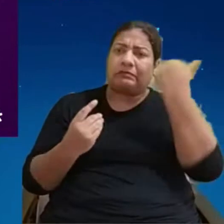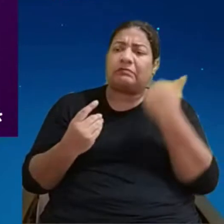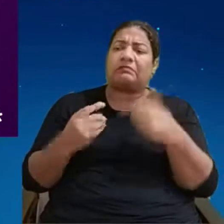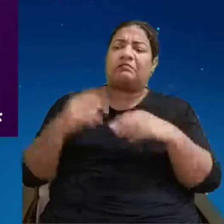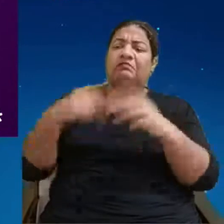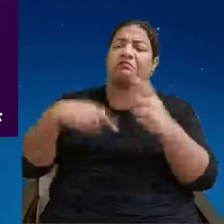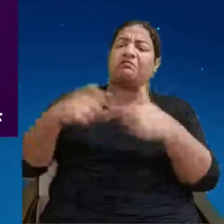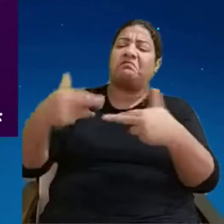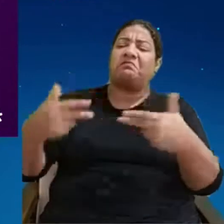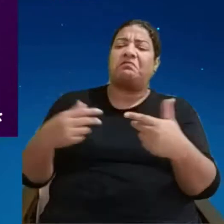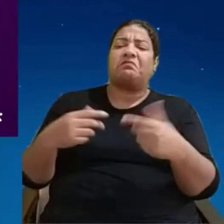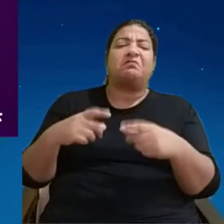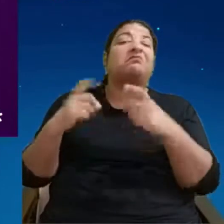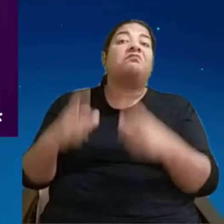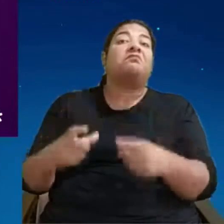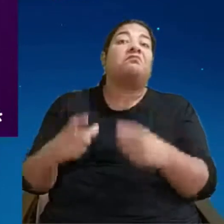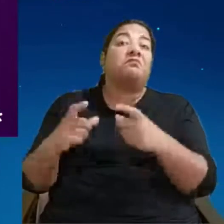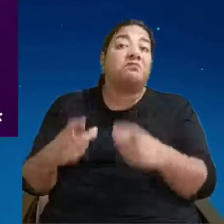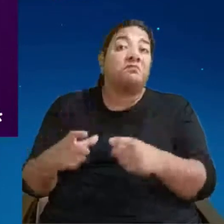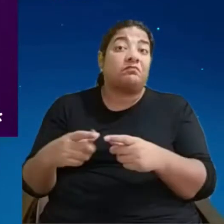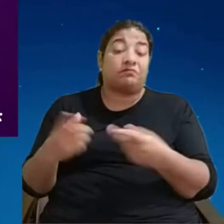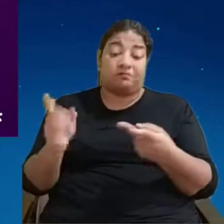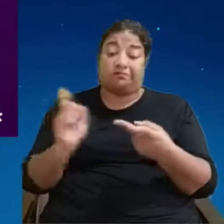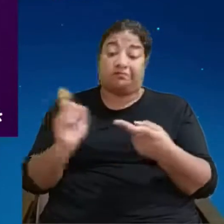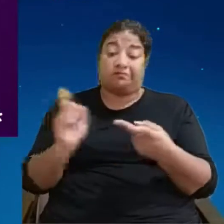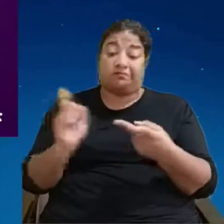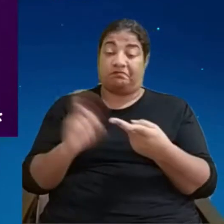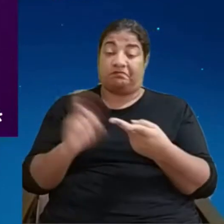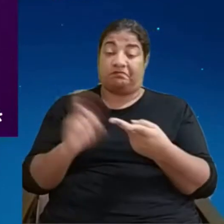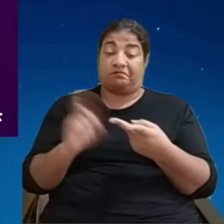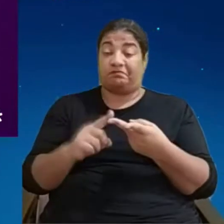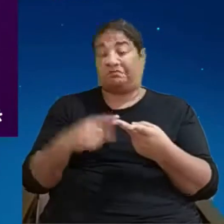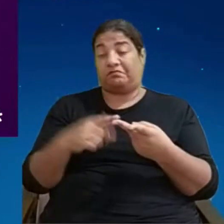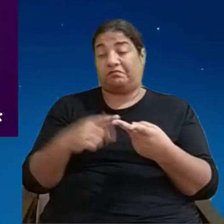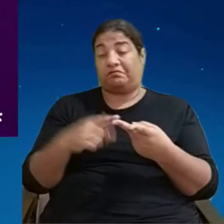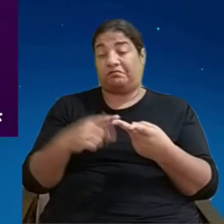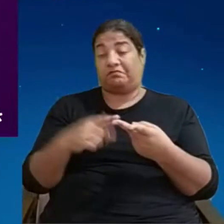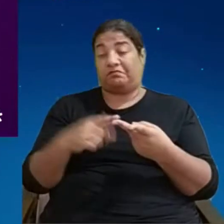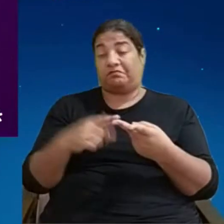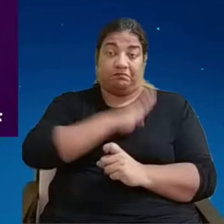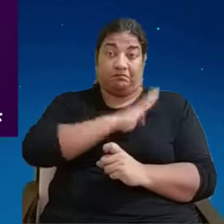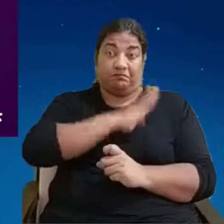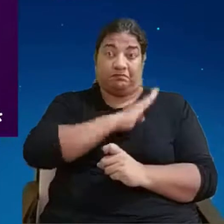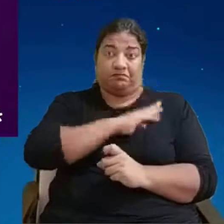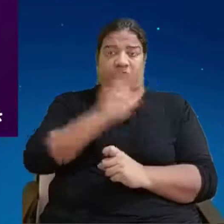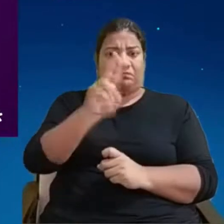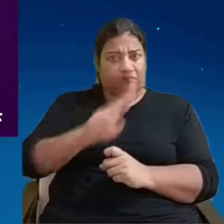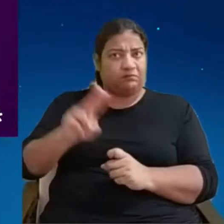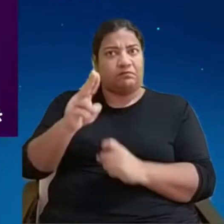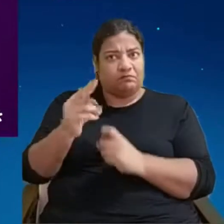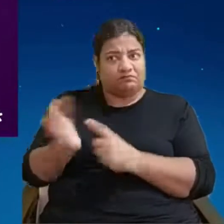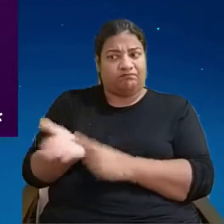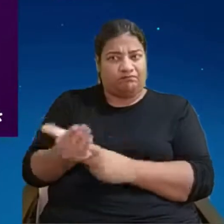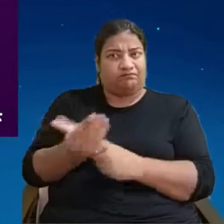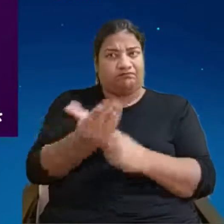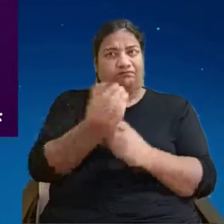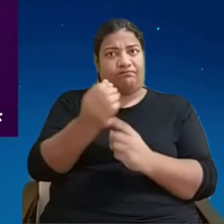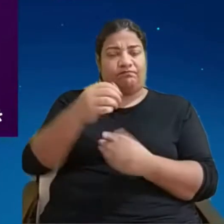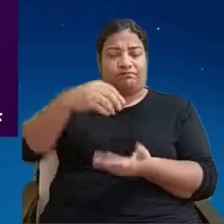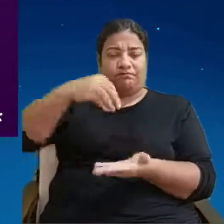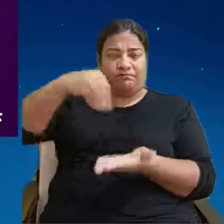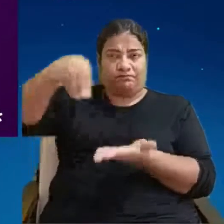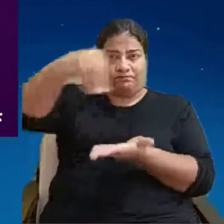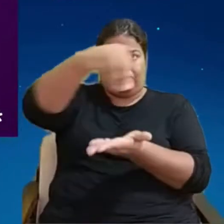de repente, um digital twins, daquele cardiologista que não usa um digital twins. Então, isso é legal vocês também entenderem. E associação também com